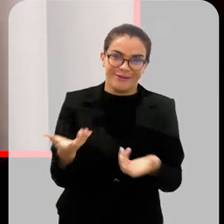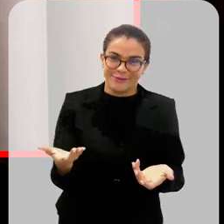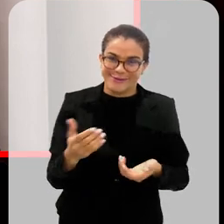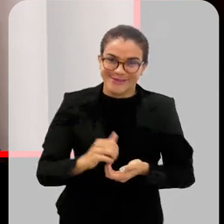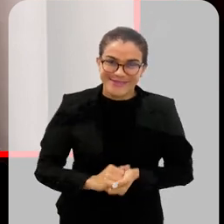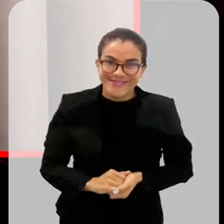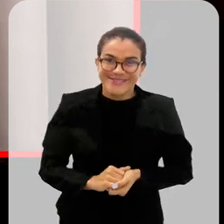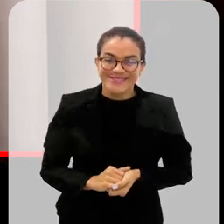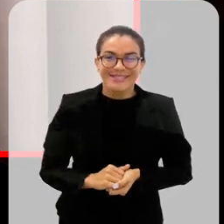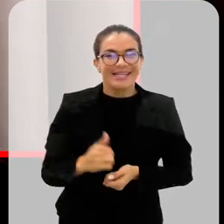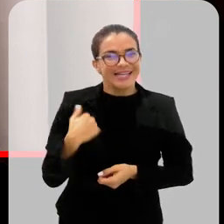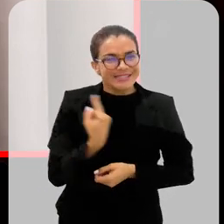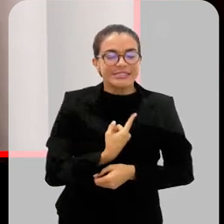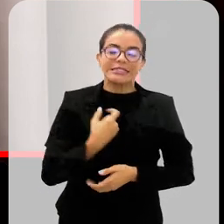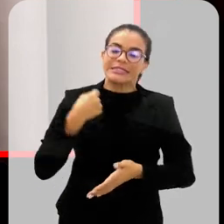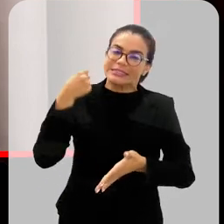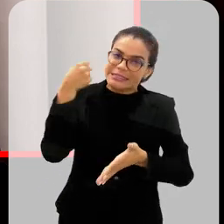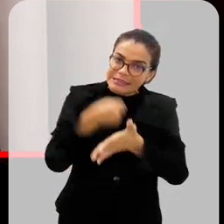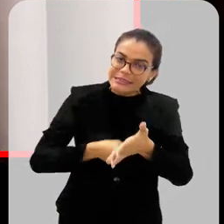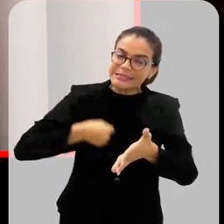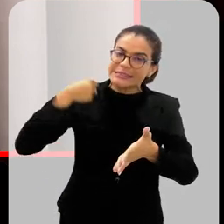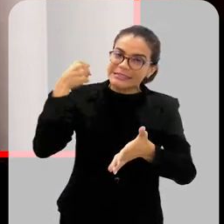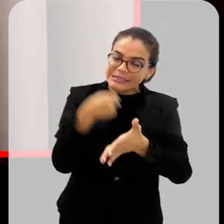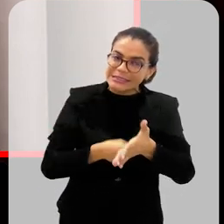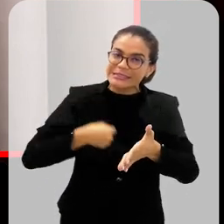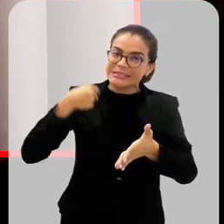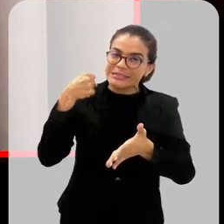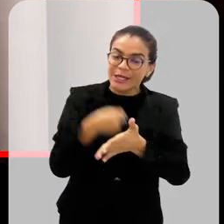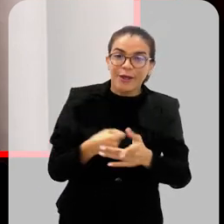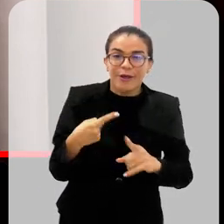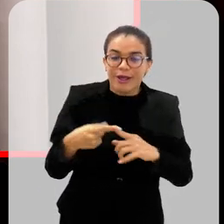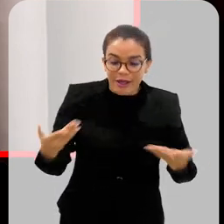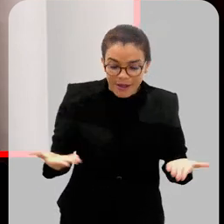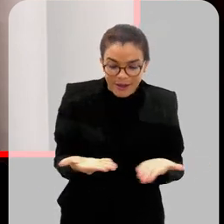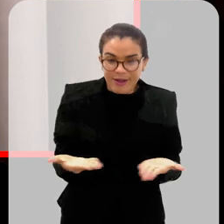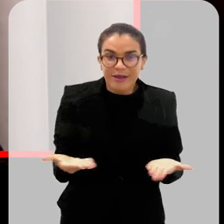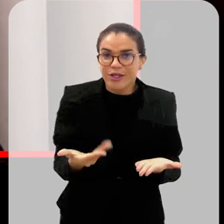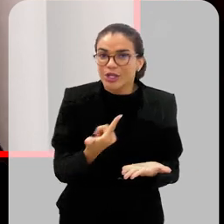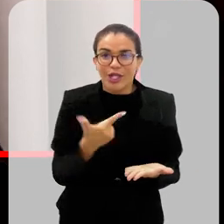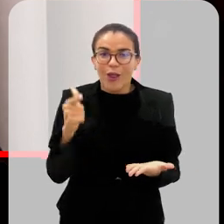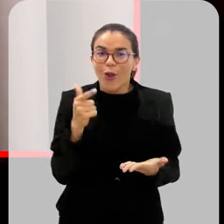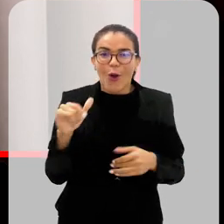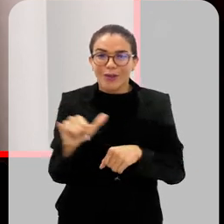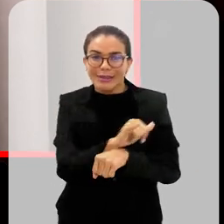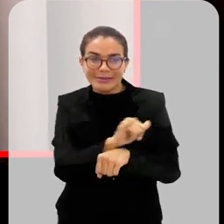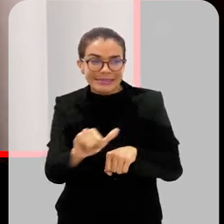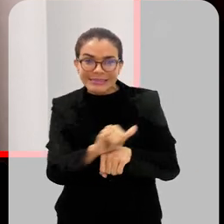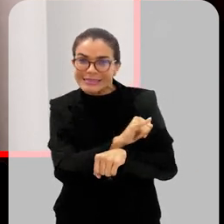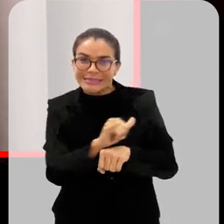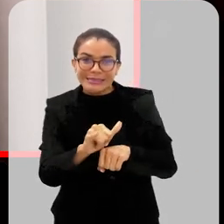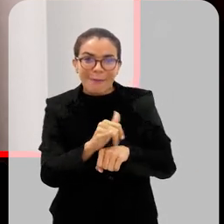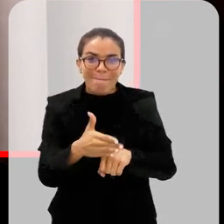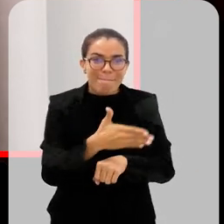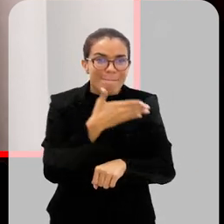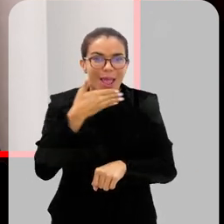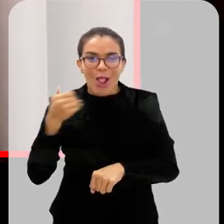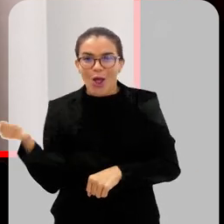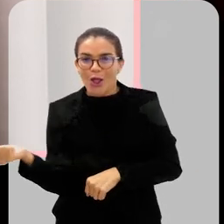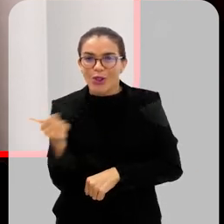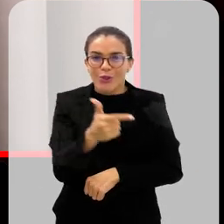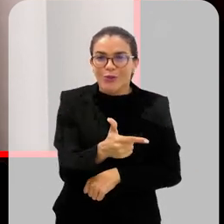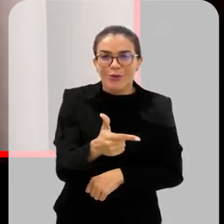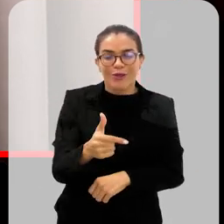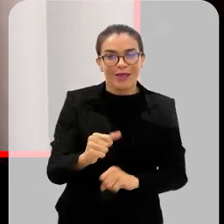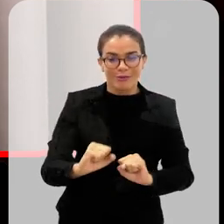E a gente continua batendo nessa tecla, porque atualmente a gente não tem outra ferramenta mais efetiva